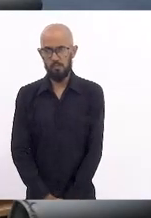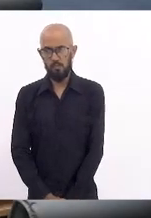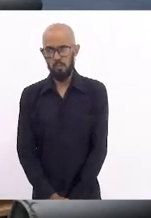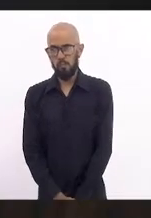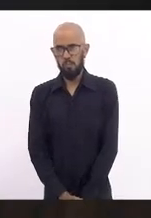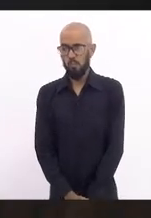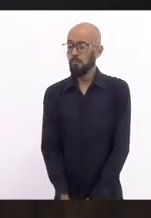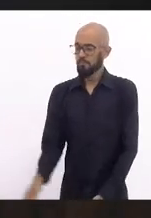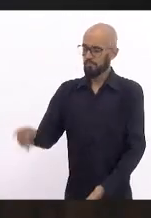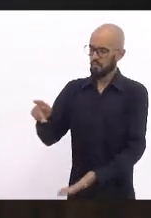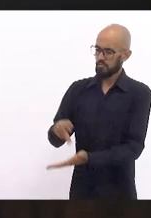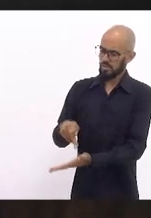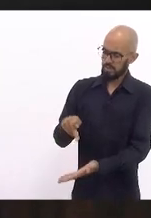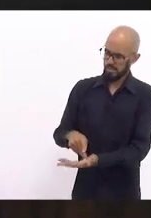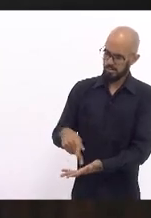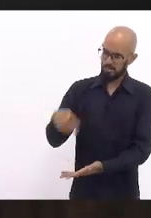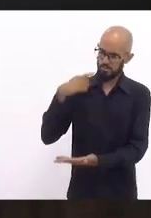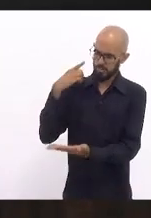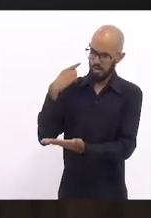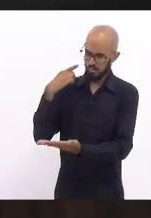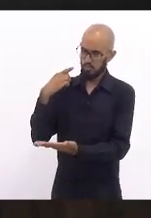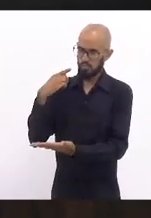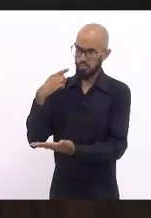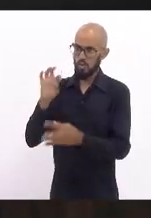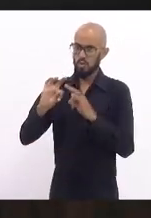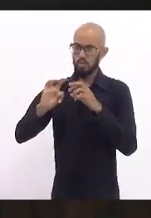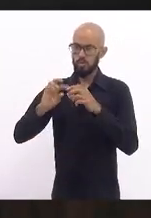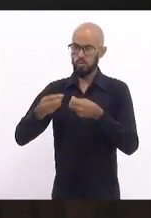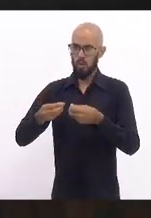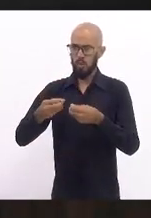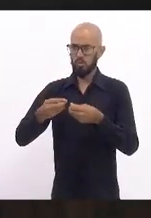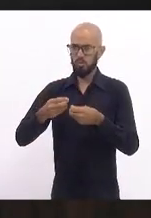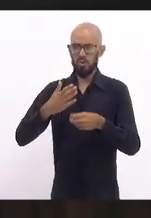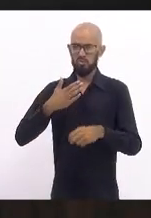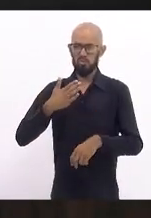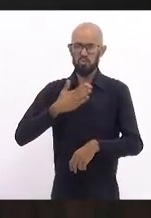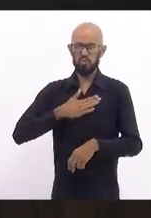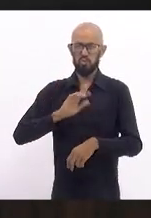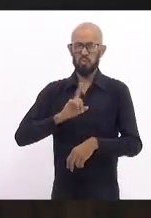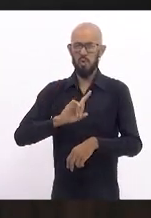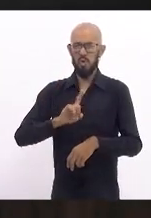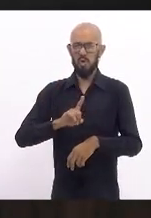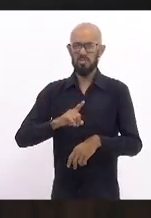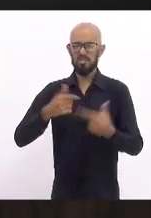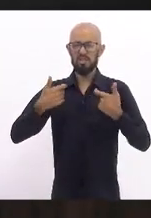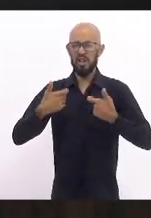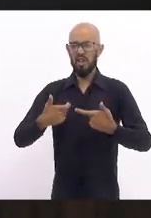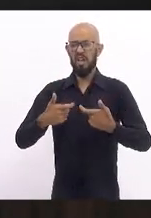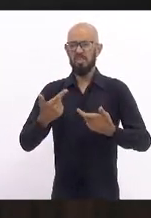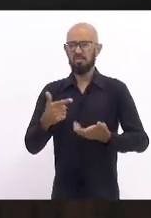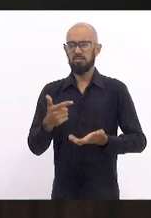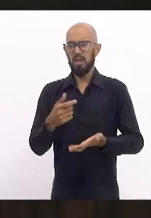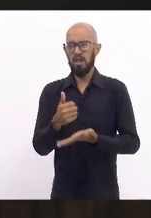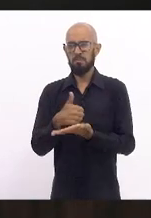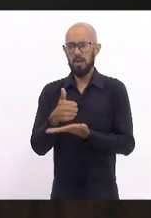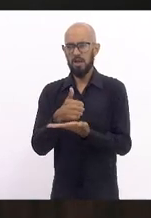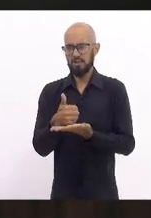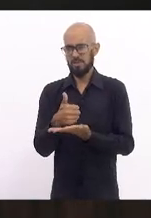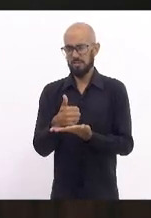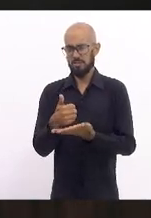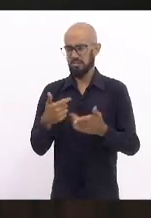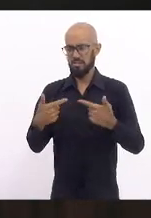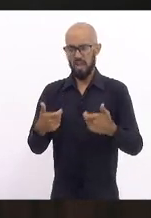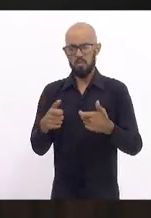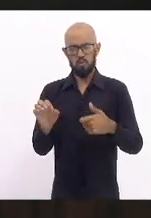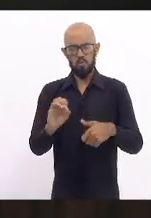Verdade, deputado. Todo o nosso repúdio a essa guerra sem fundamento. Aliás, guerra alguma tem